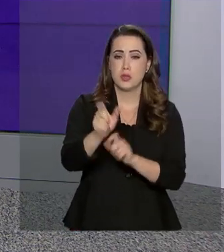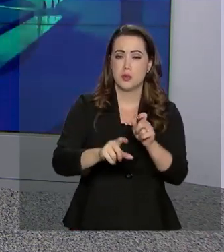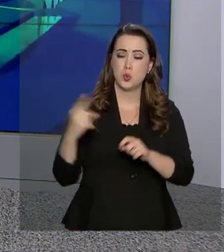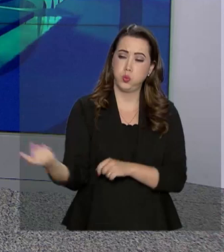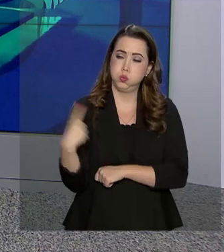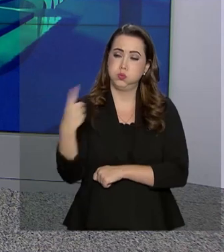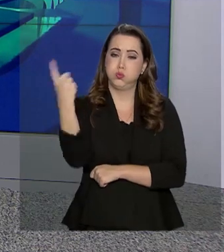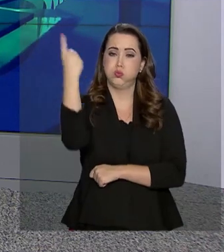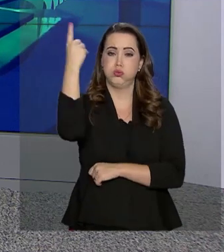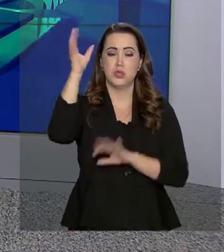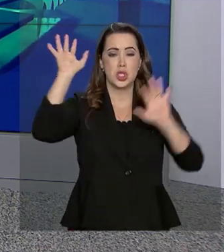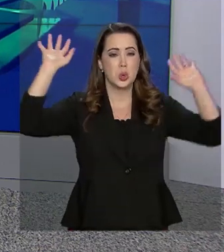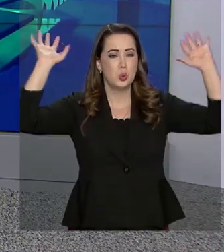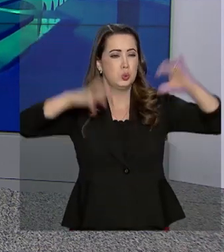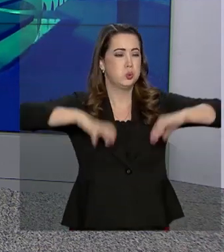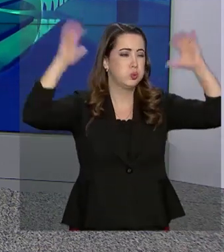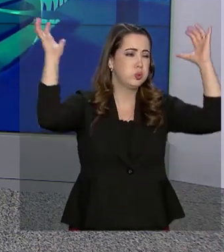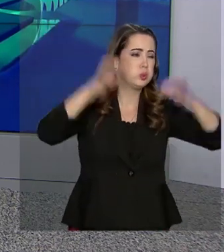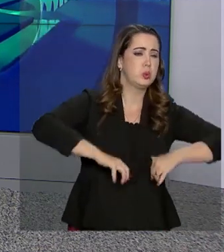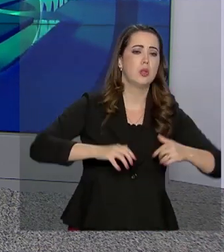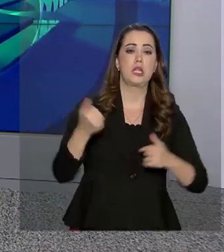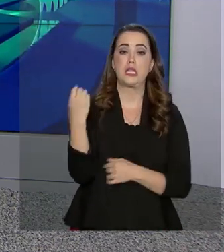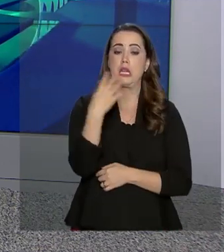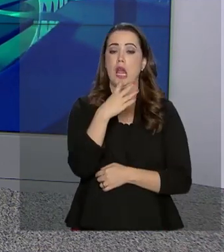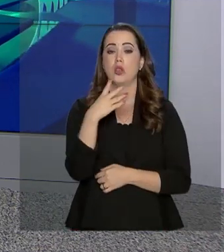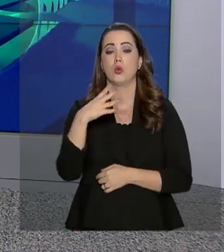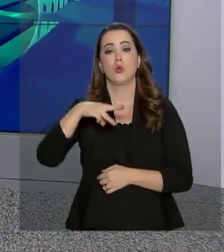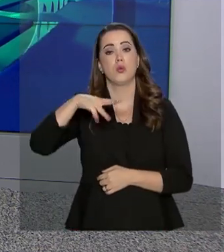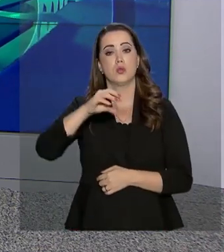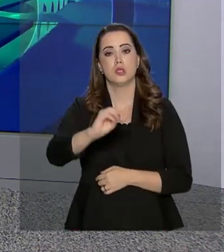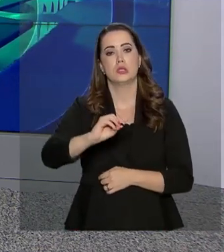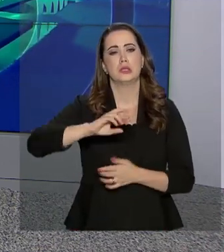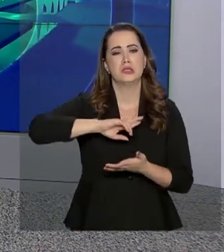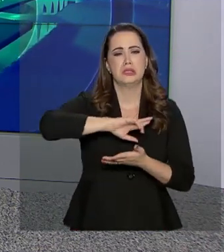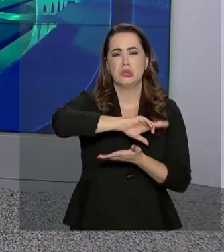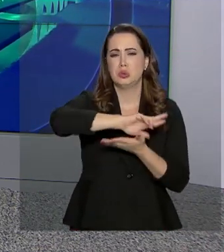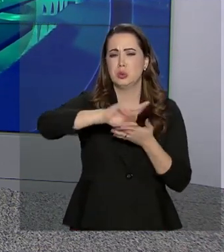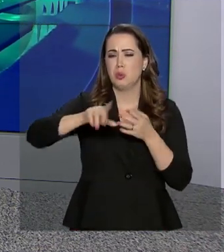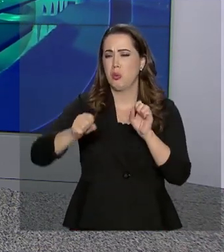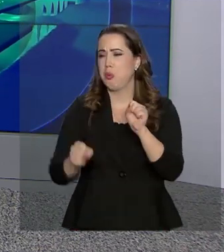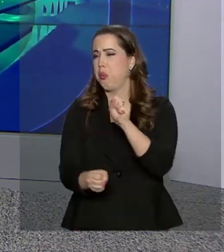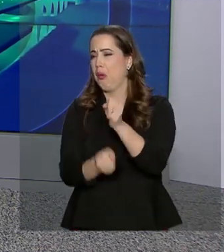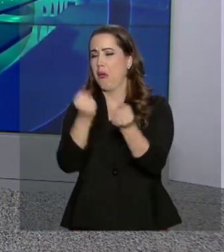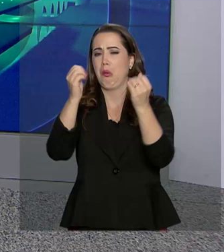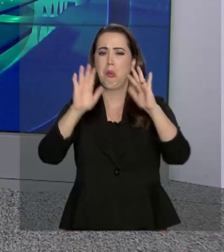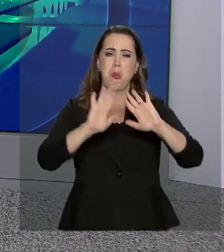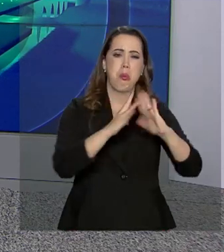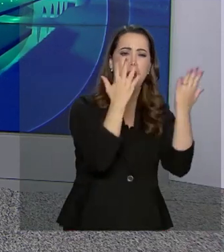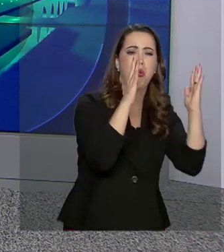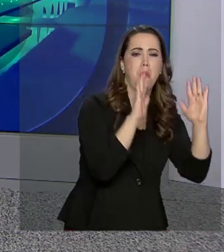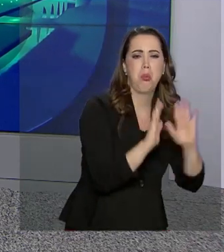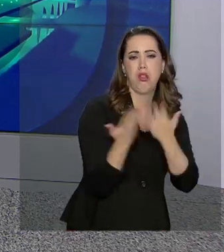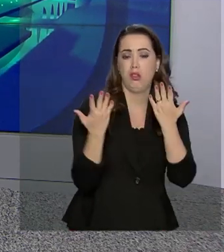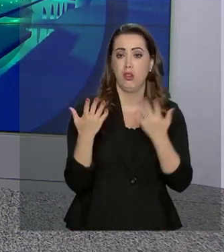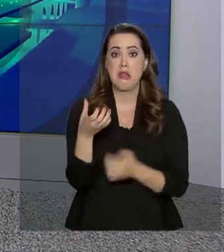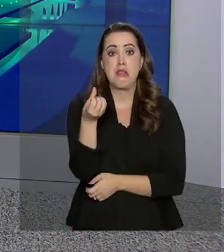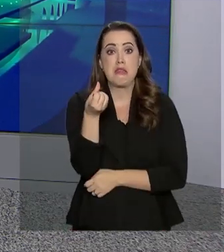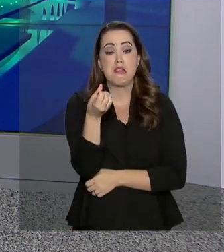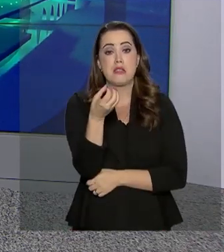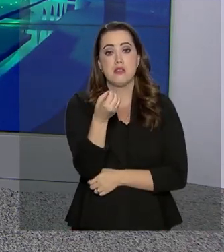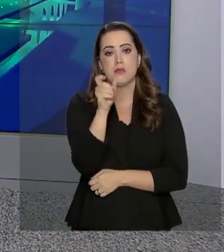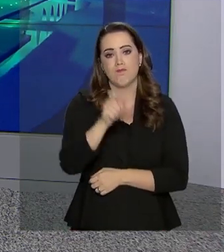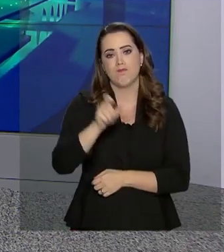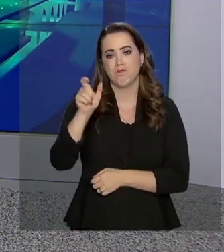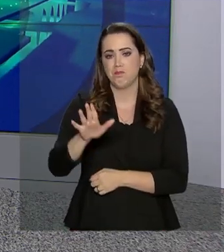passou pelo país em 14 de março, deixou um rastro de destruição e causou a morte de cerca de 600